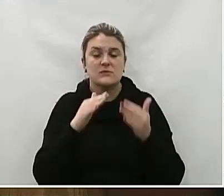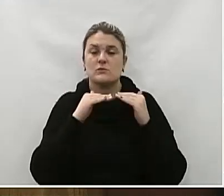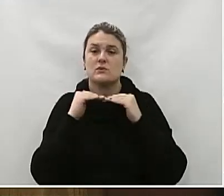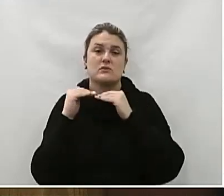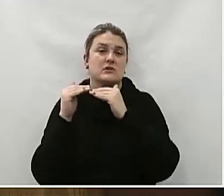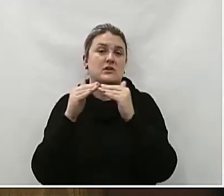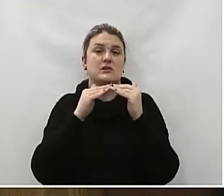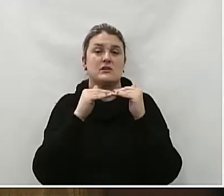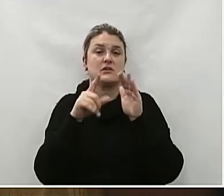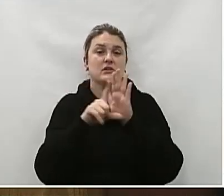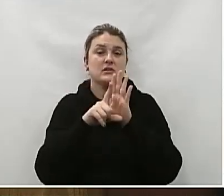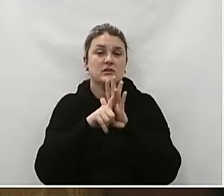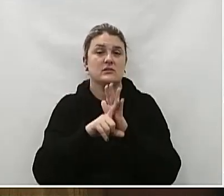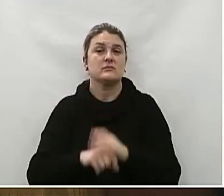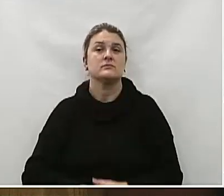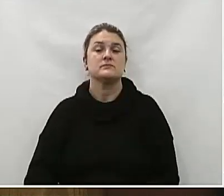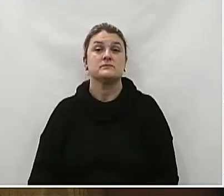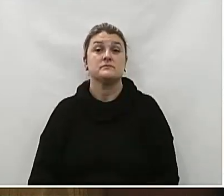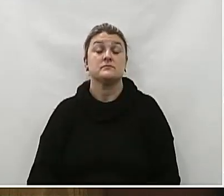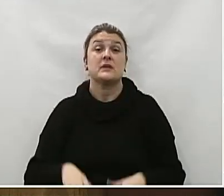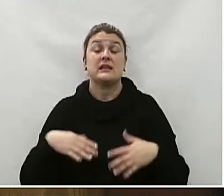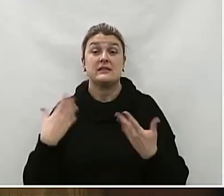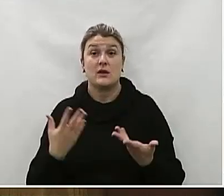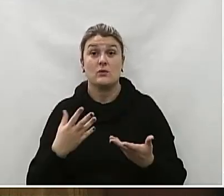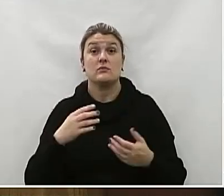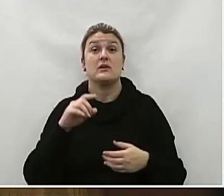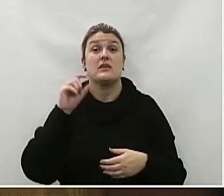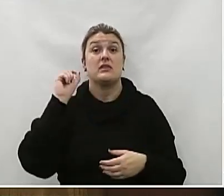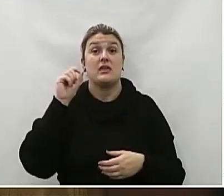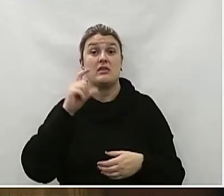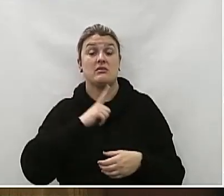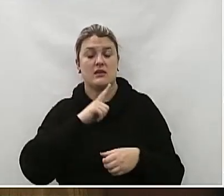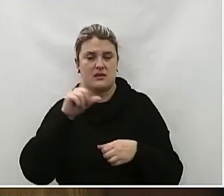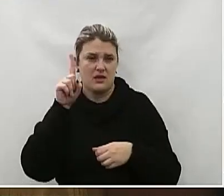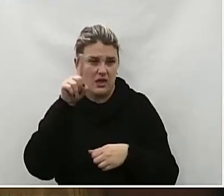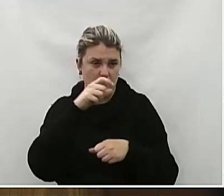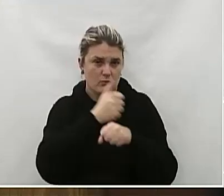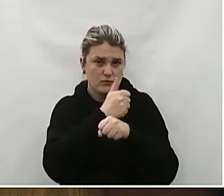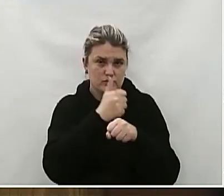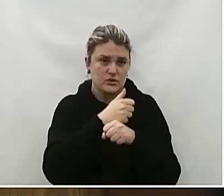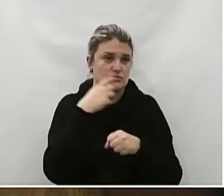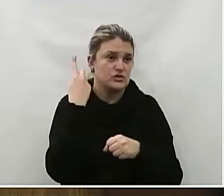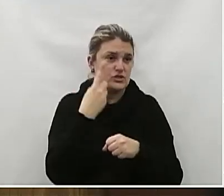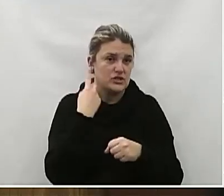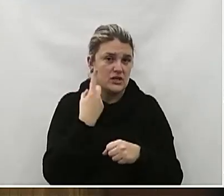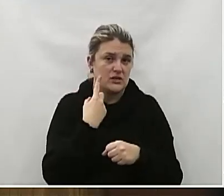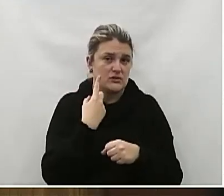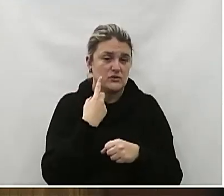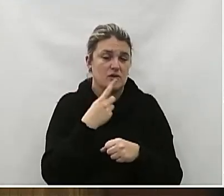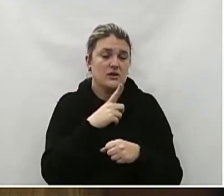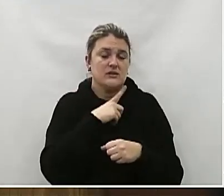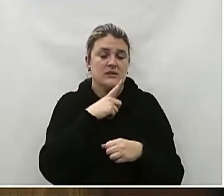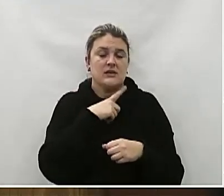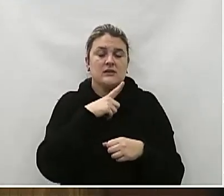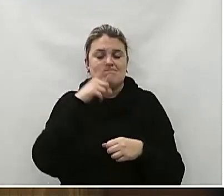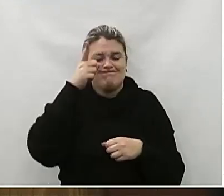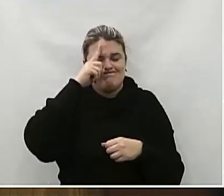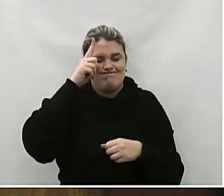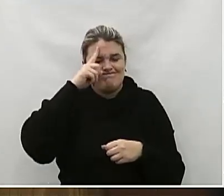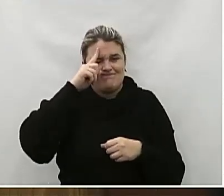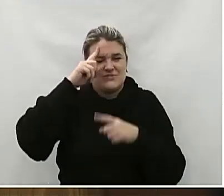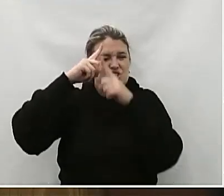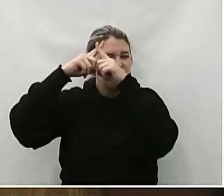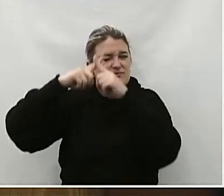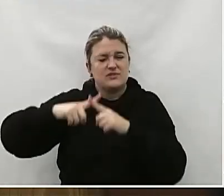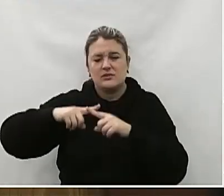lei E que os desafios Que as profissionais Do direito Enfrentam Sejam sempre Recompensados Pelo impacto Positivo Que causa Em nossa